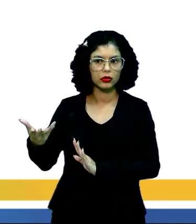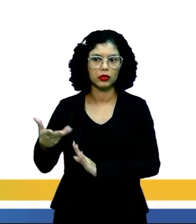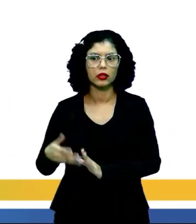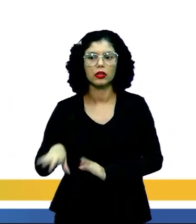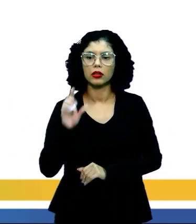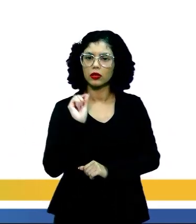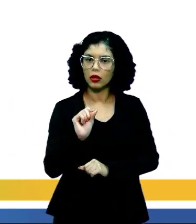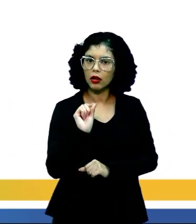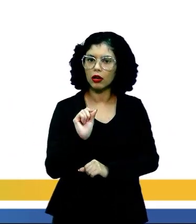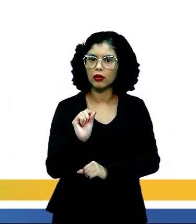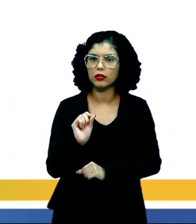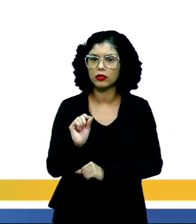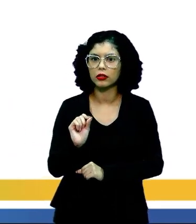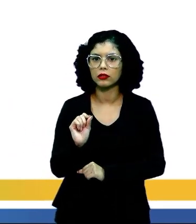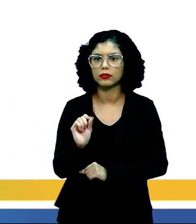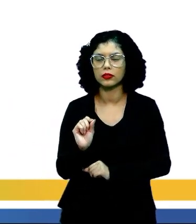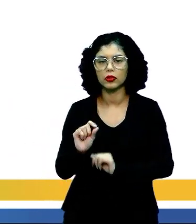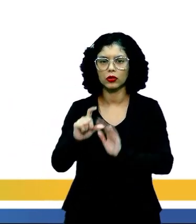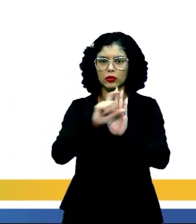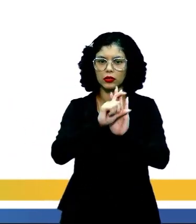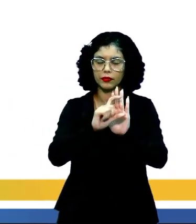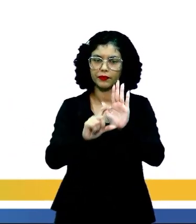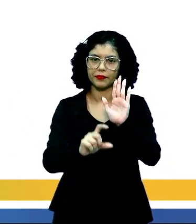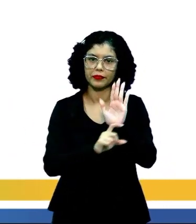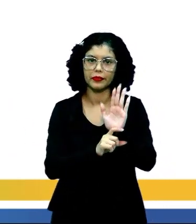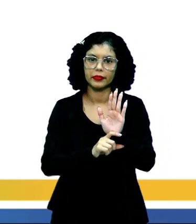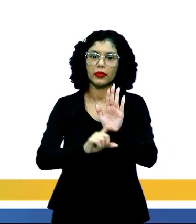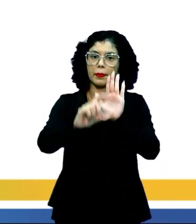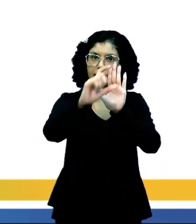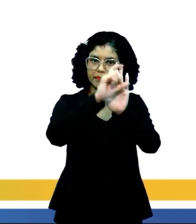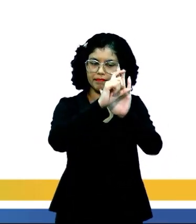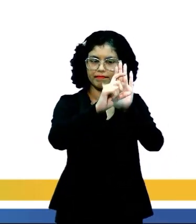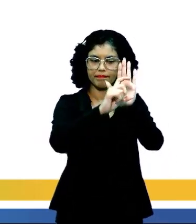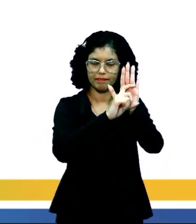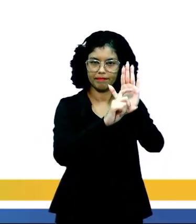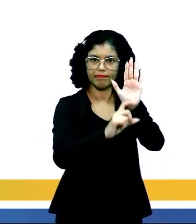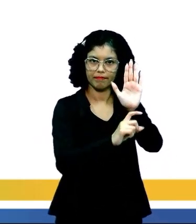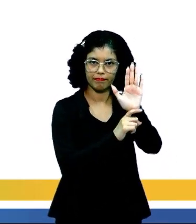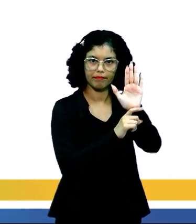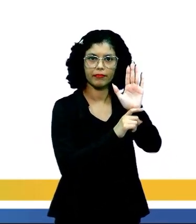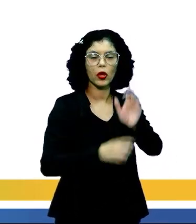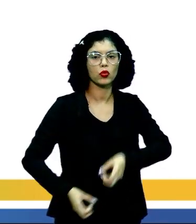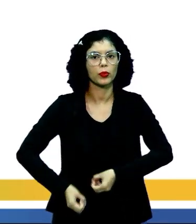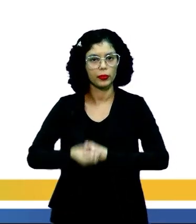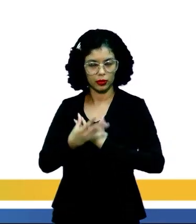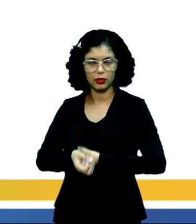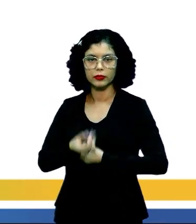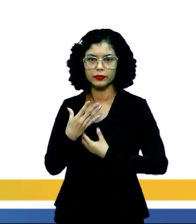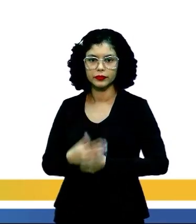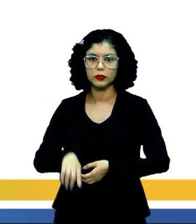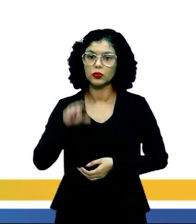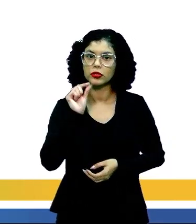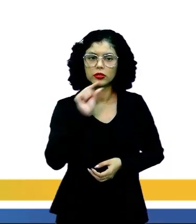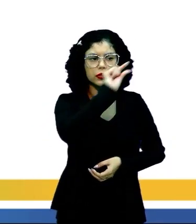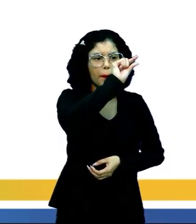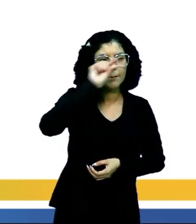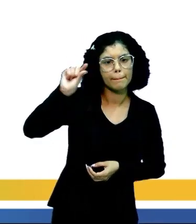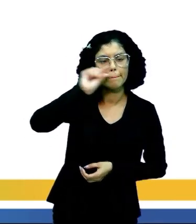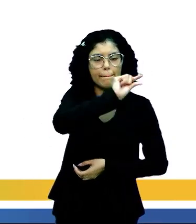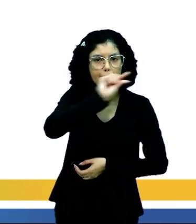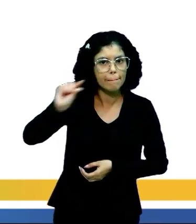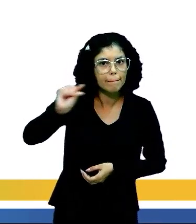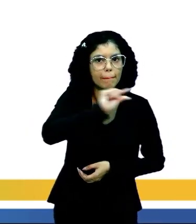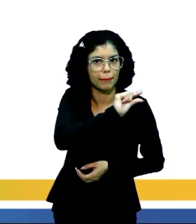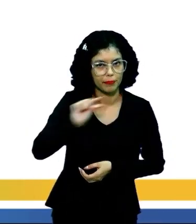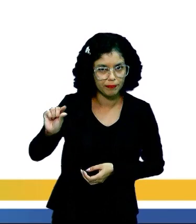professor, o que é estrofe? Estrofe é cada partezinha do poema. O que é verso? O verso é